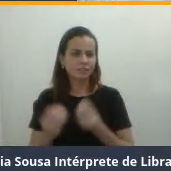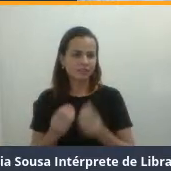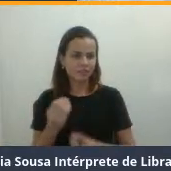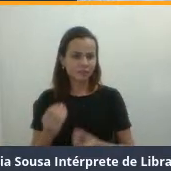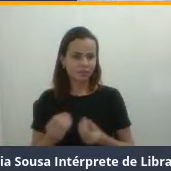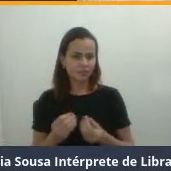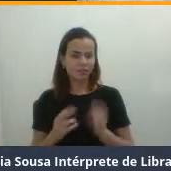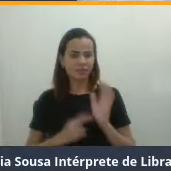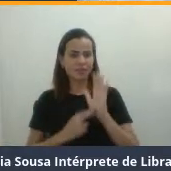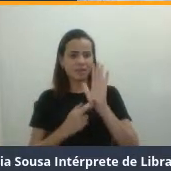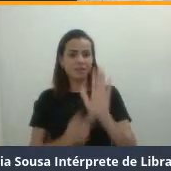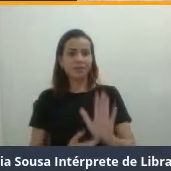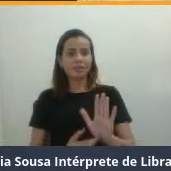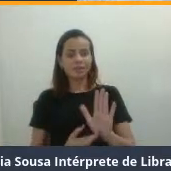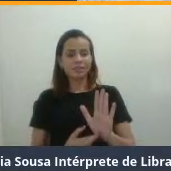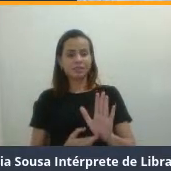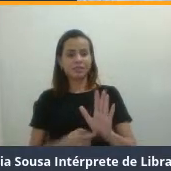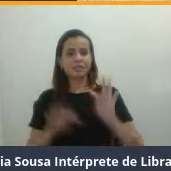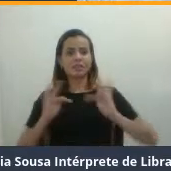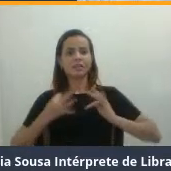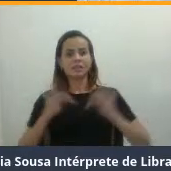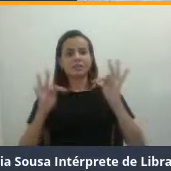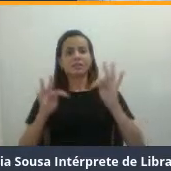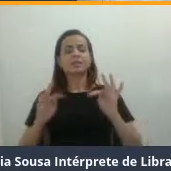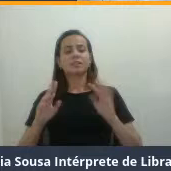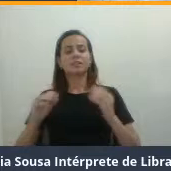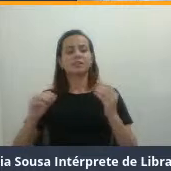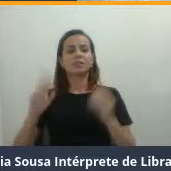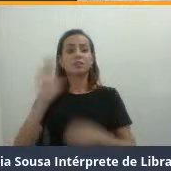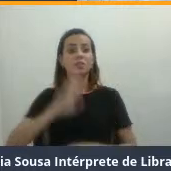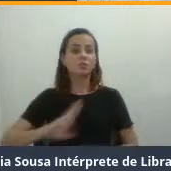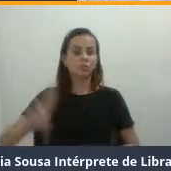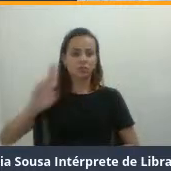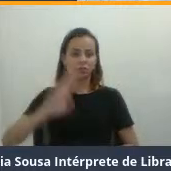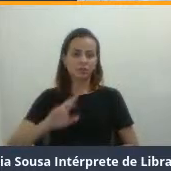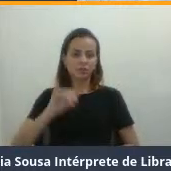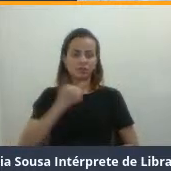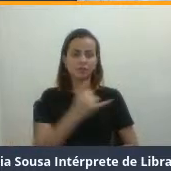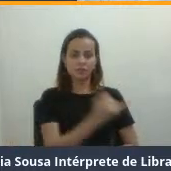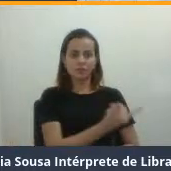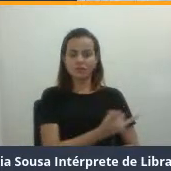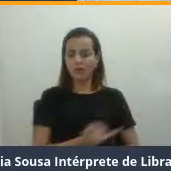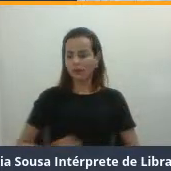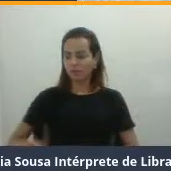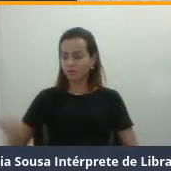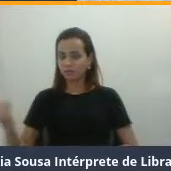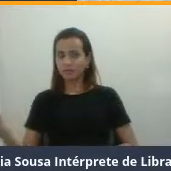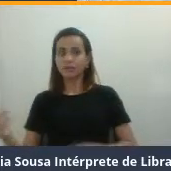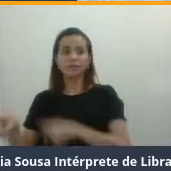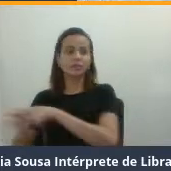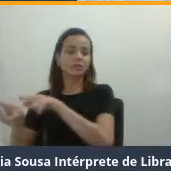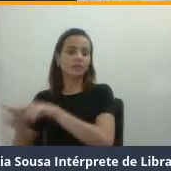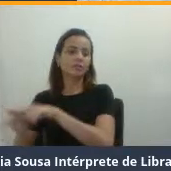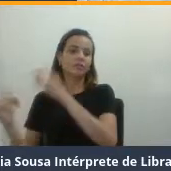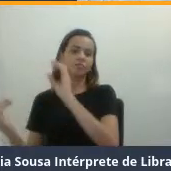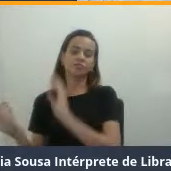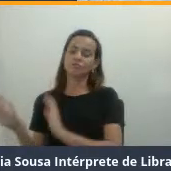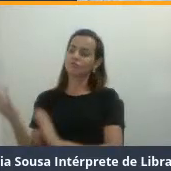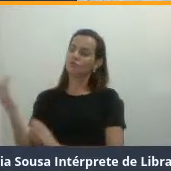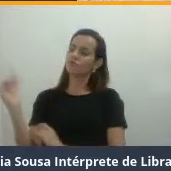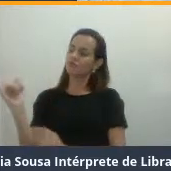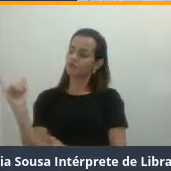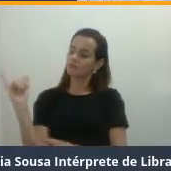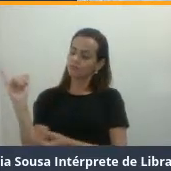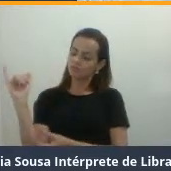Representam justamente as técnicas que foram envolvidas, desde o transplante até a produção in vitro do embrião.